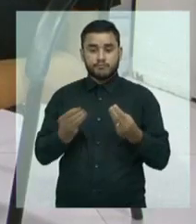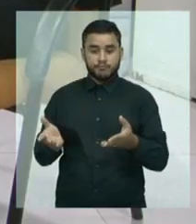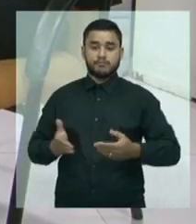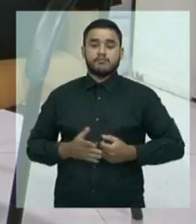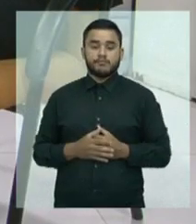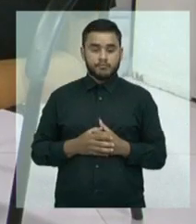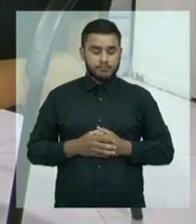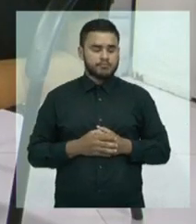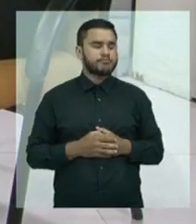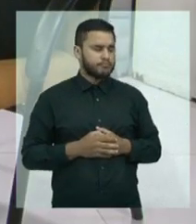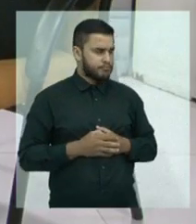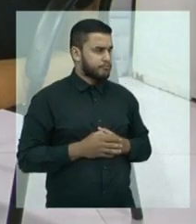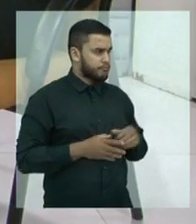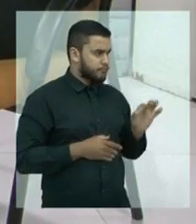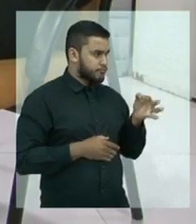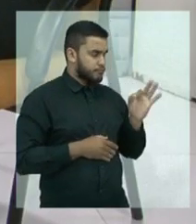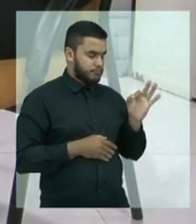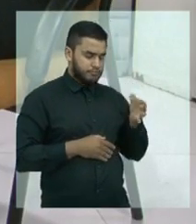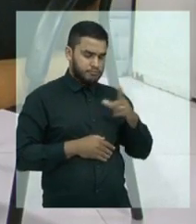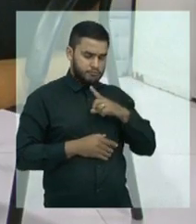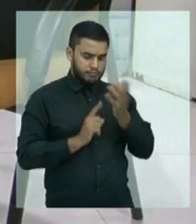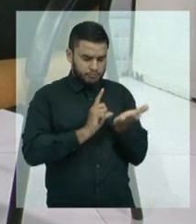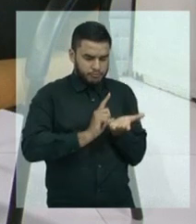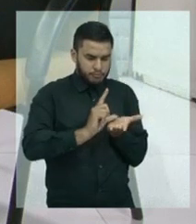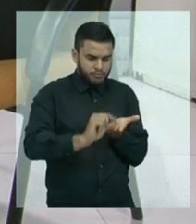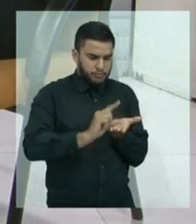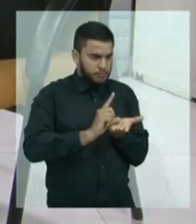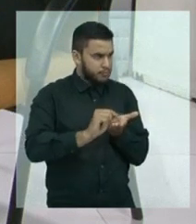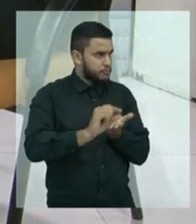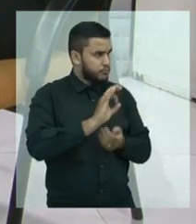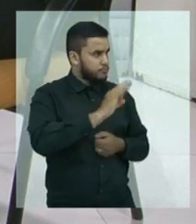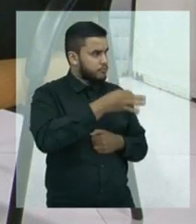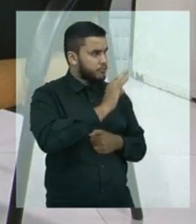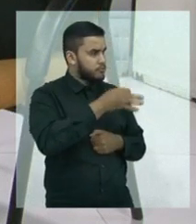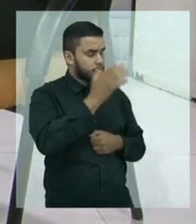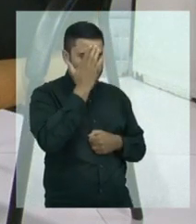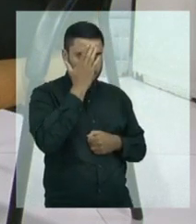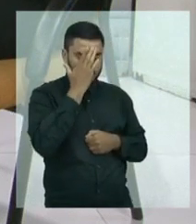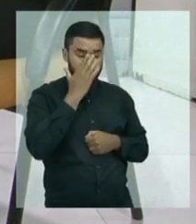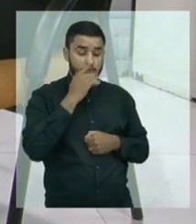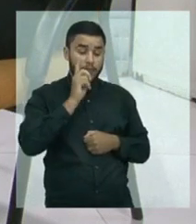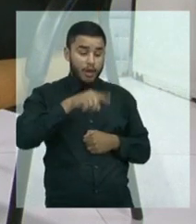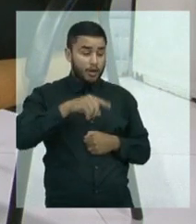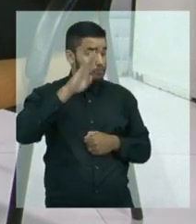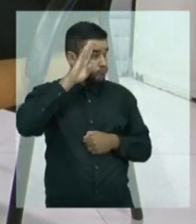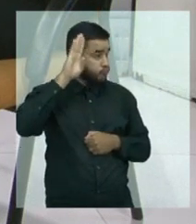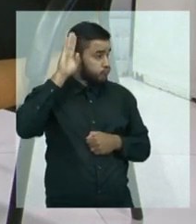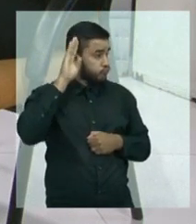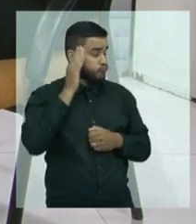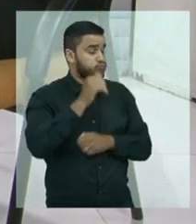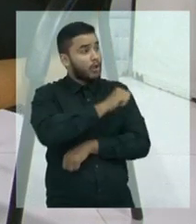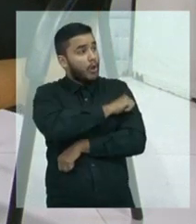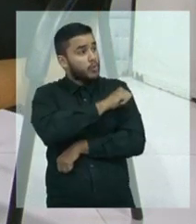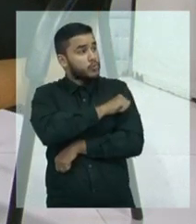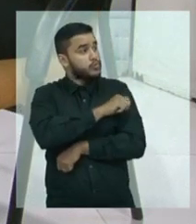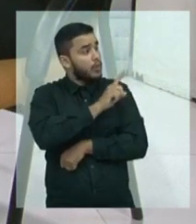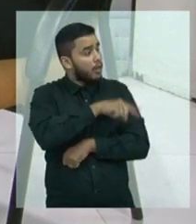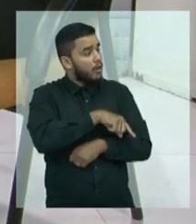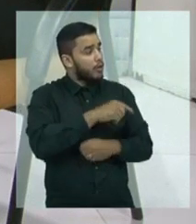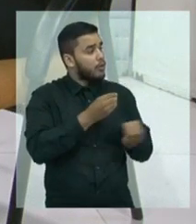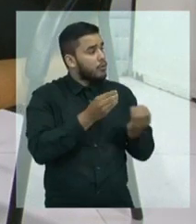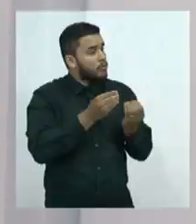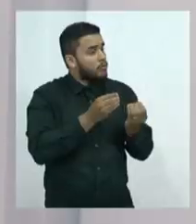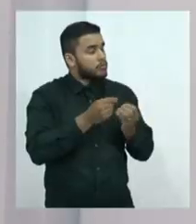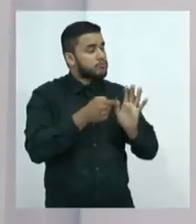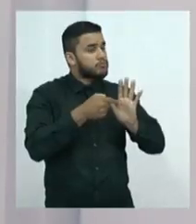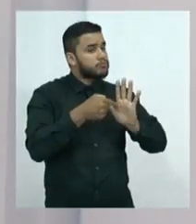no caso desses artigos que foram propostos, foram feitos pelos estudantes, qual o nível, como a senhora avalia?